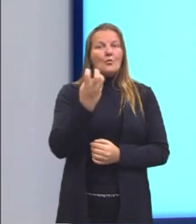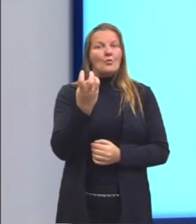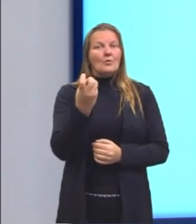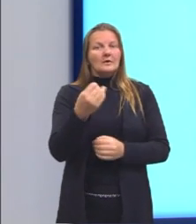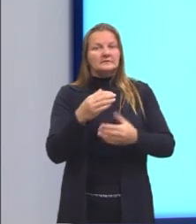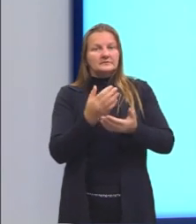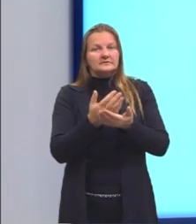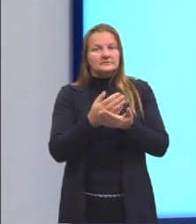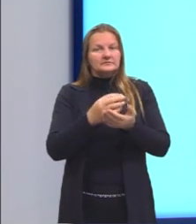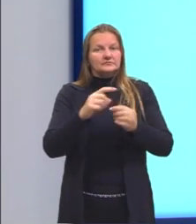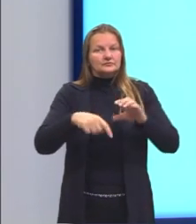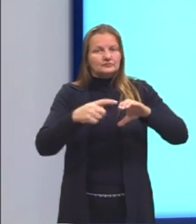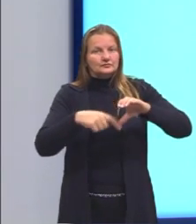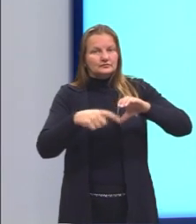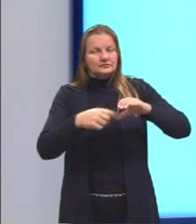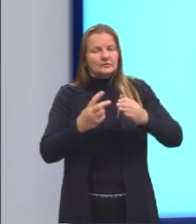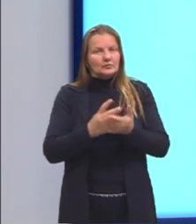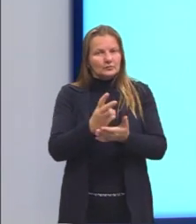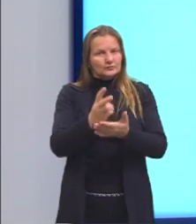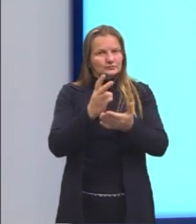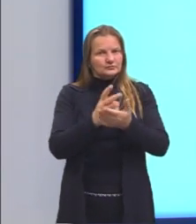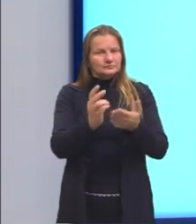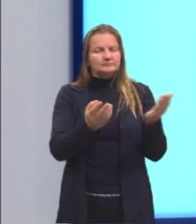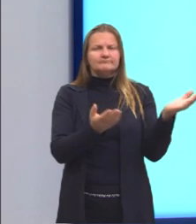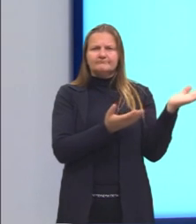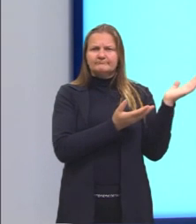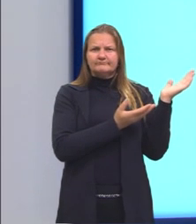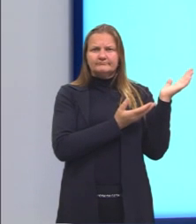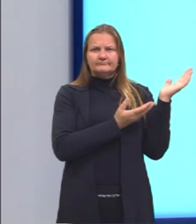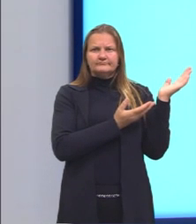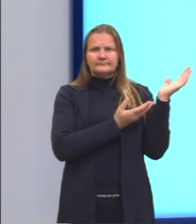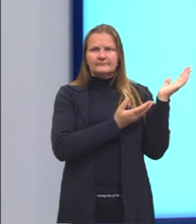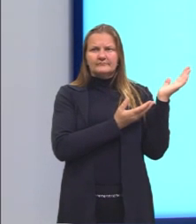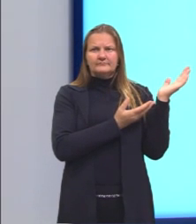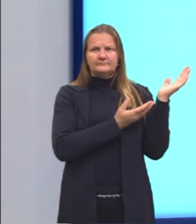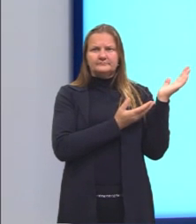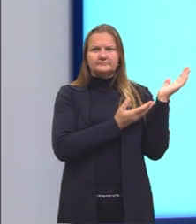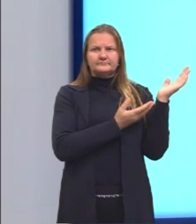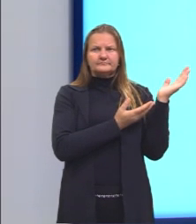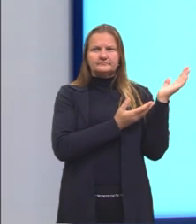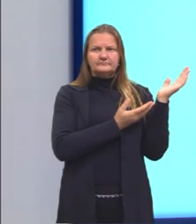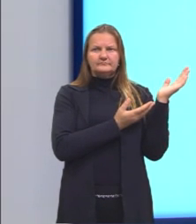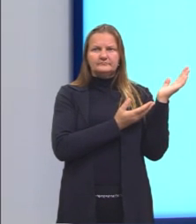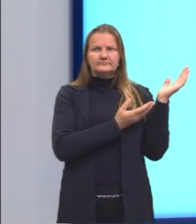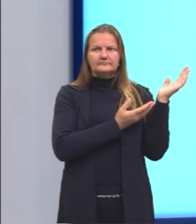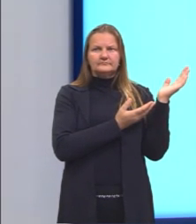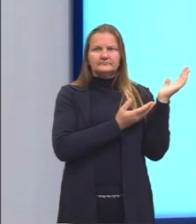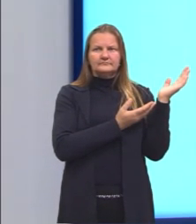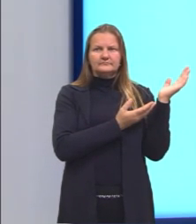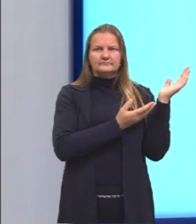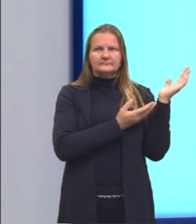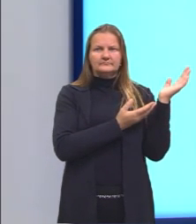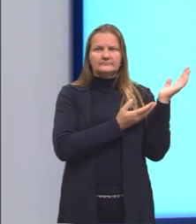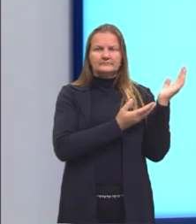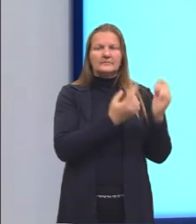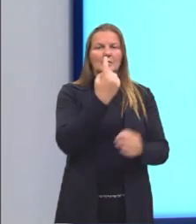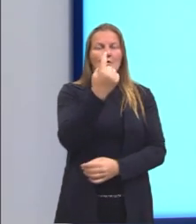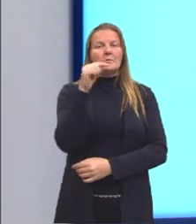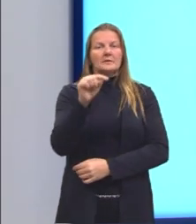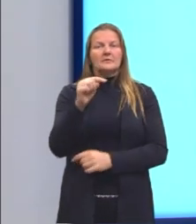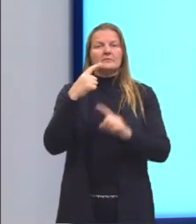de acordo com a constante. Então, nós tínhamos o número de voltas, mil